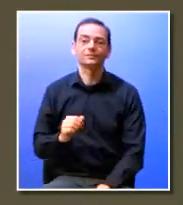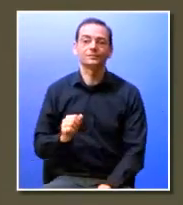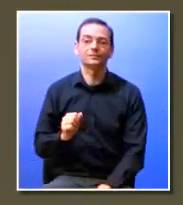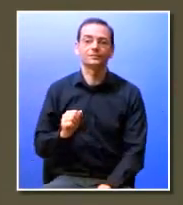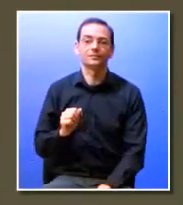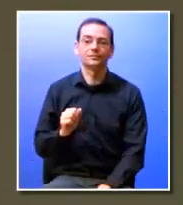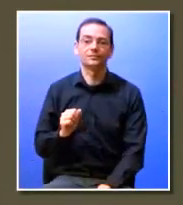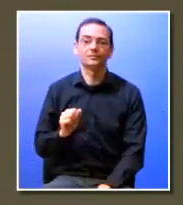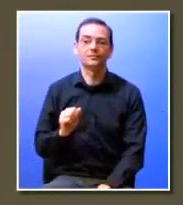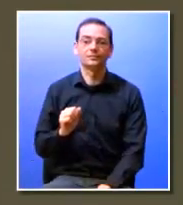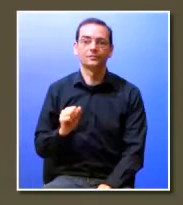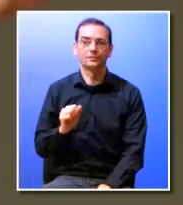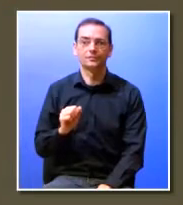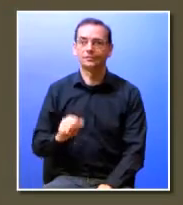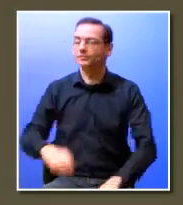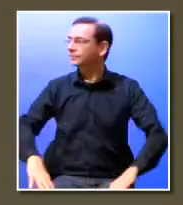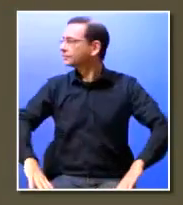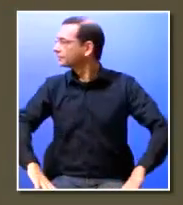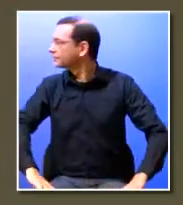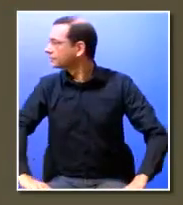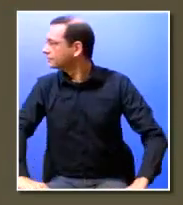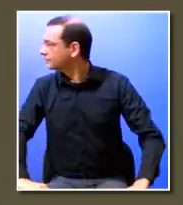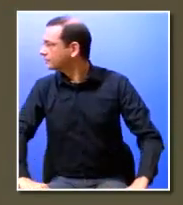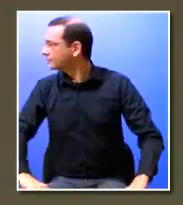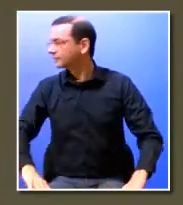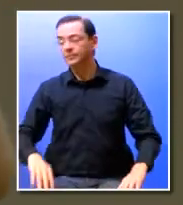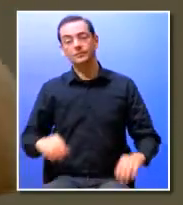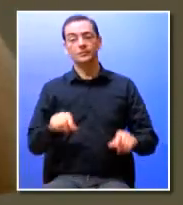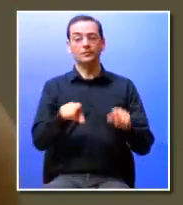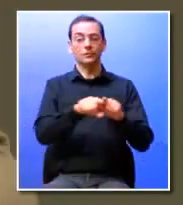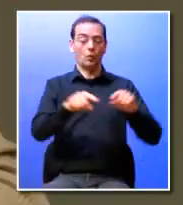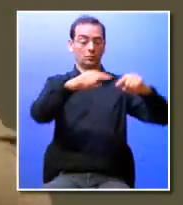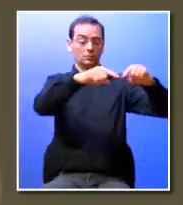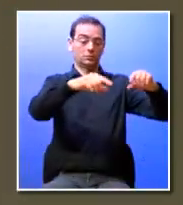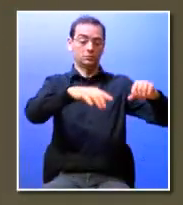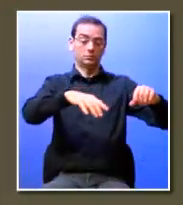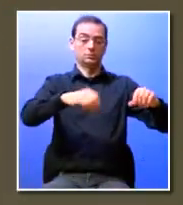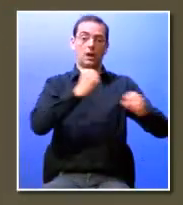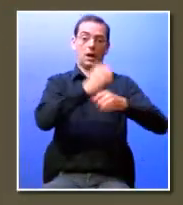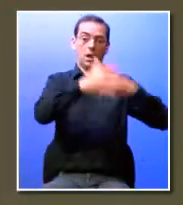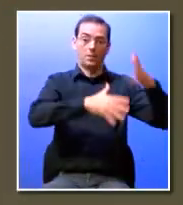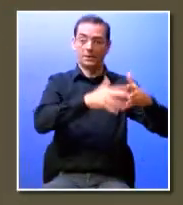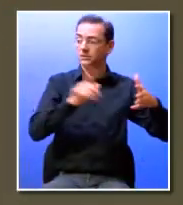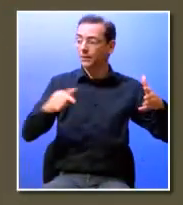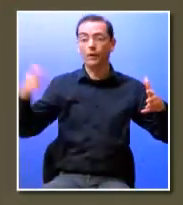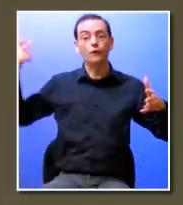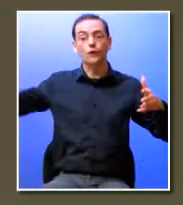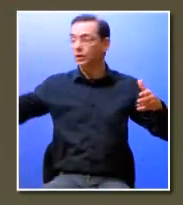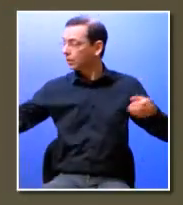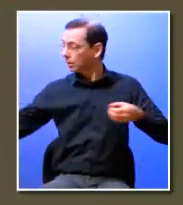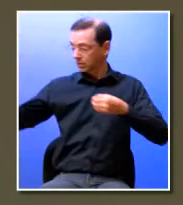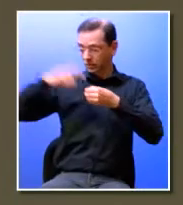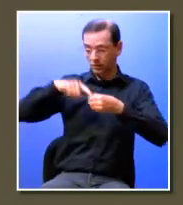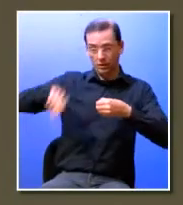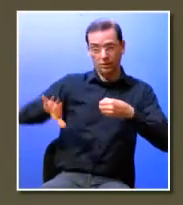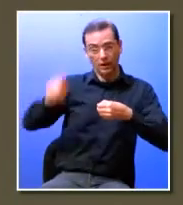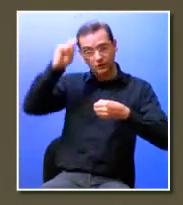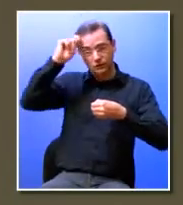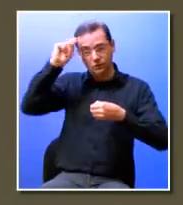out of the box mais distintivas de também trabalharmos o desenvolvimento e a renovação de competências dentro de uma organização como a Microsoft